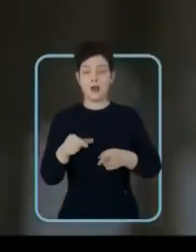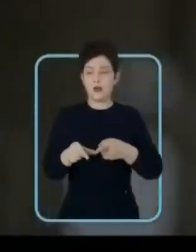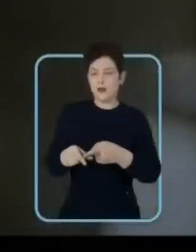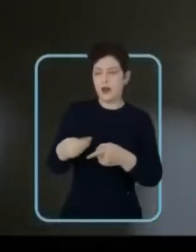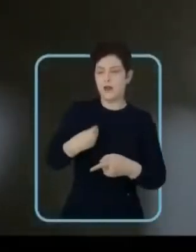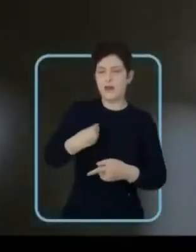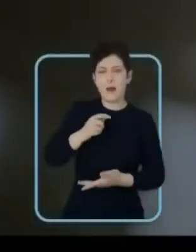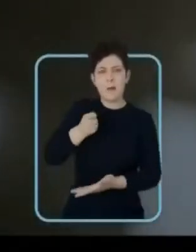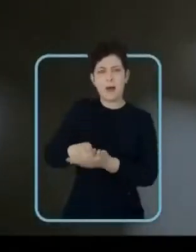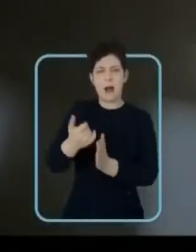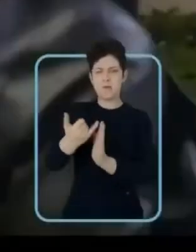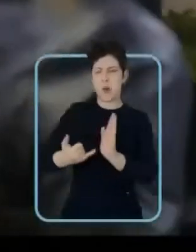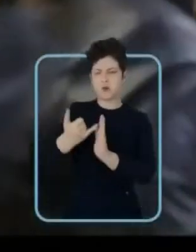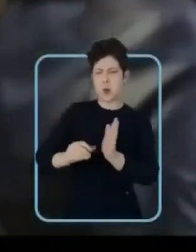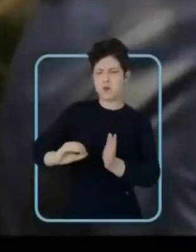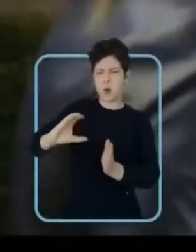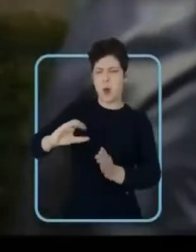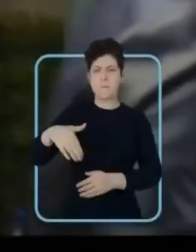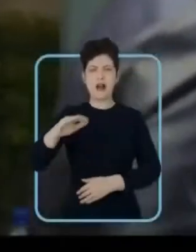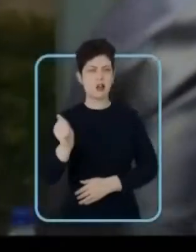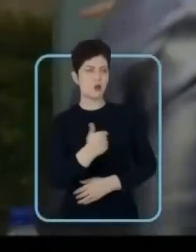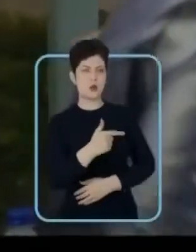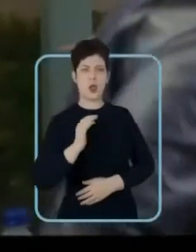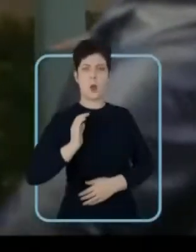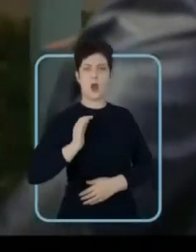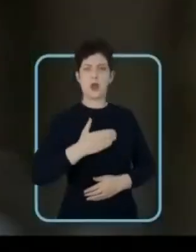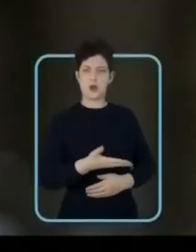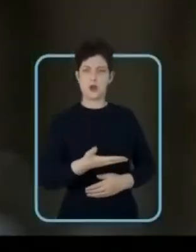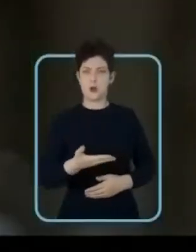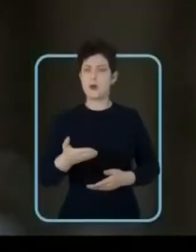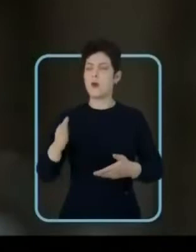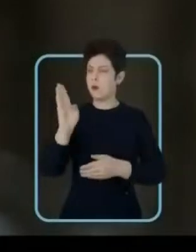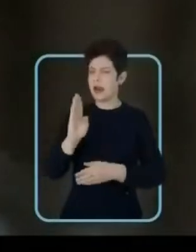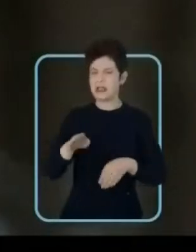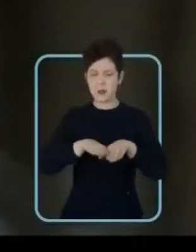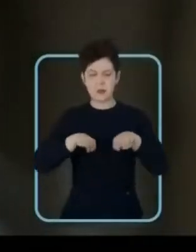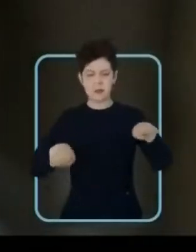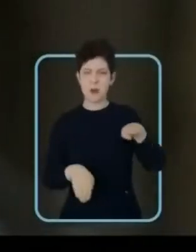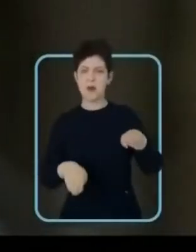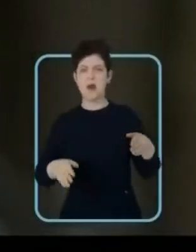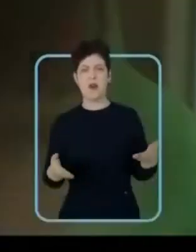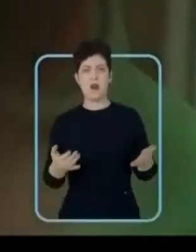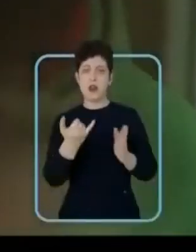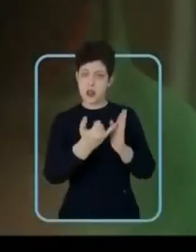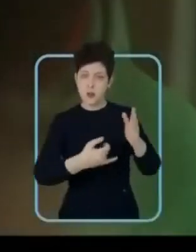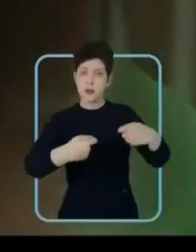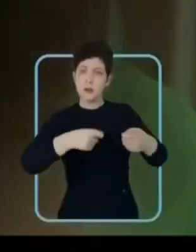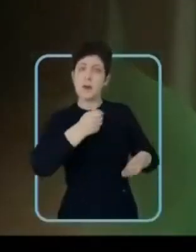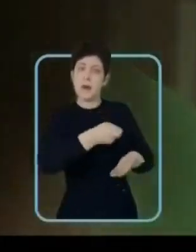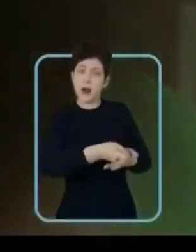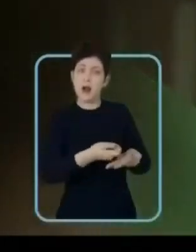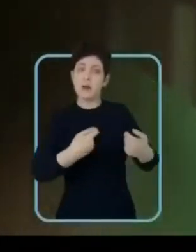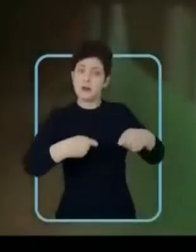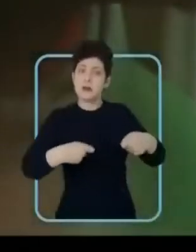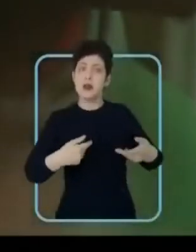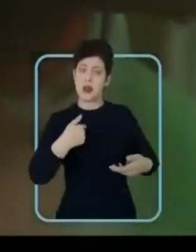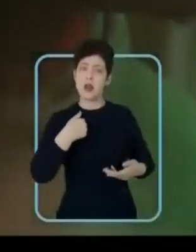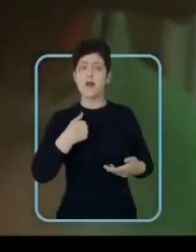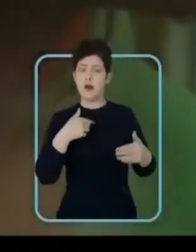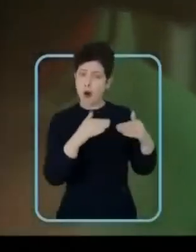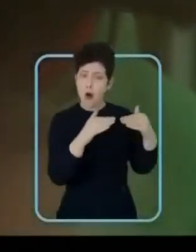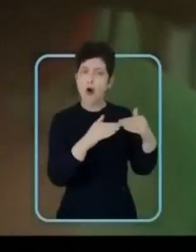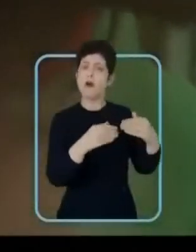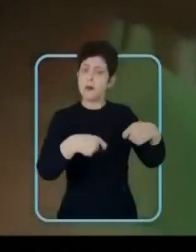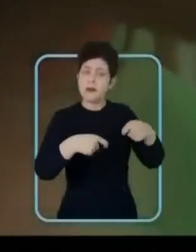Eu que estou na periferia pago muito mais imposto do que o rico que mora. Verdade. Então a gente está falando de um Brasil desigual. Imposto tem que pagar? Tem.